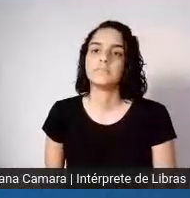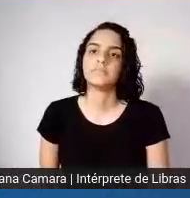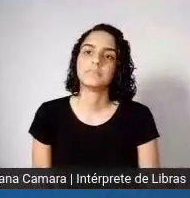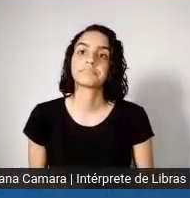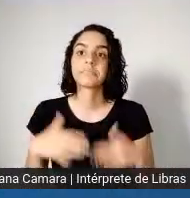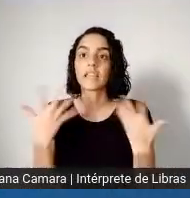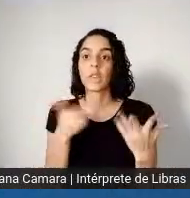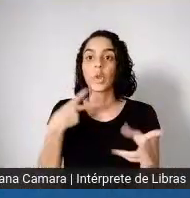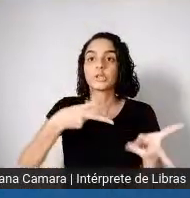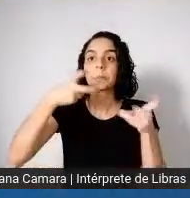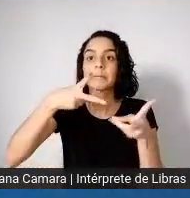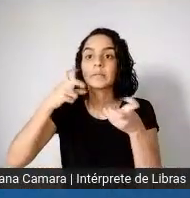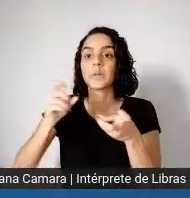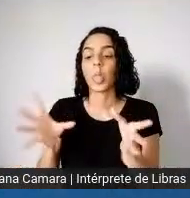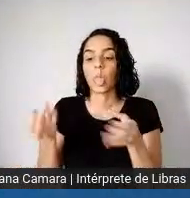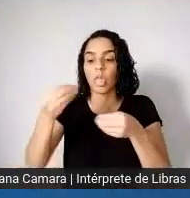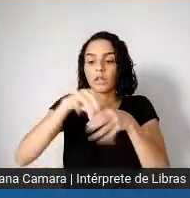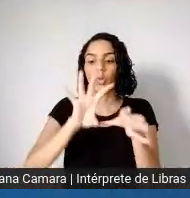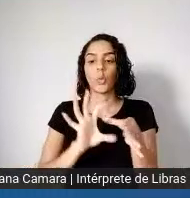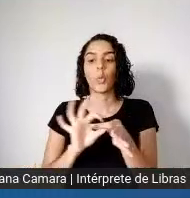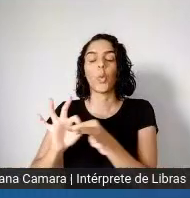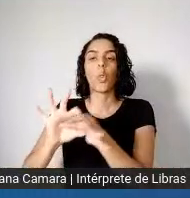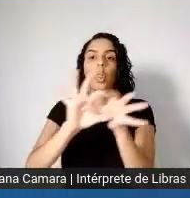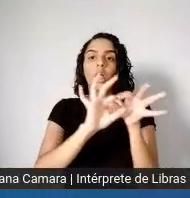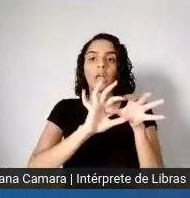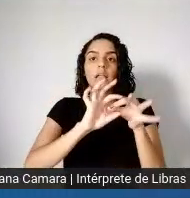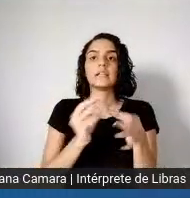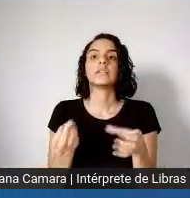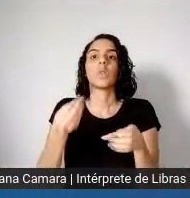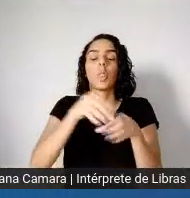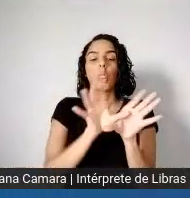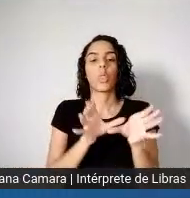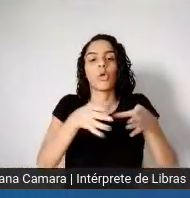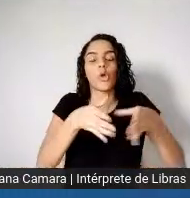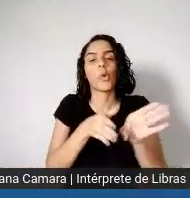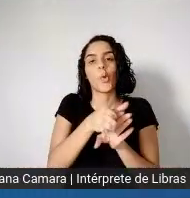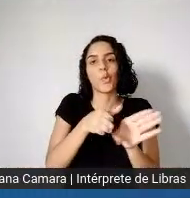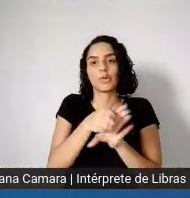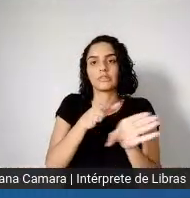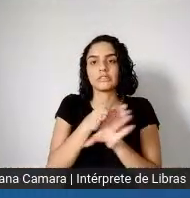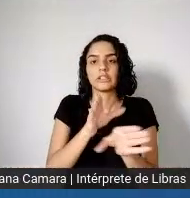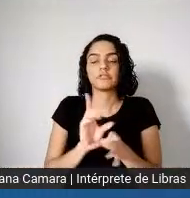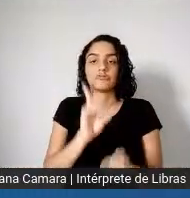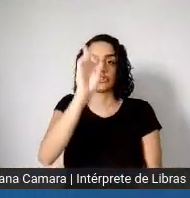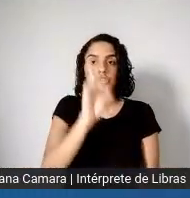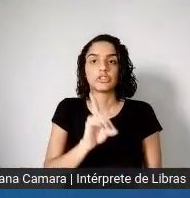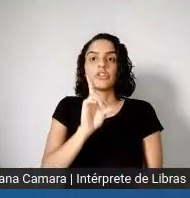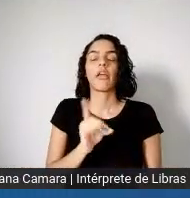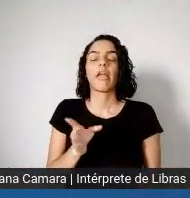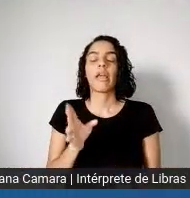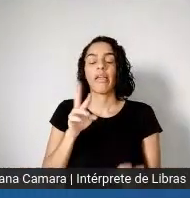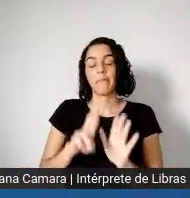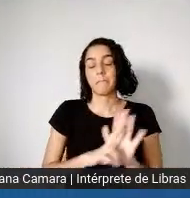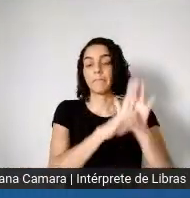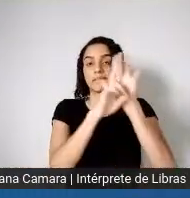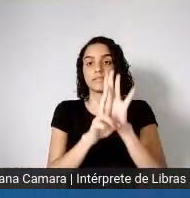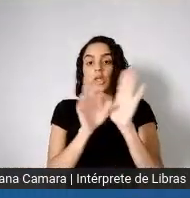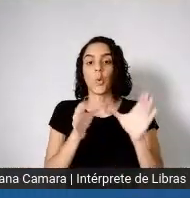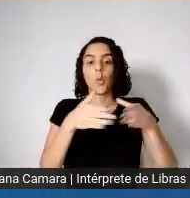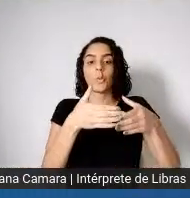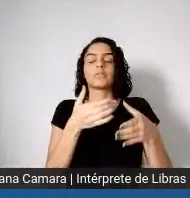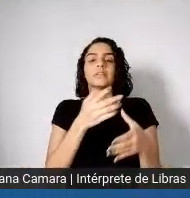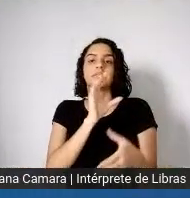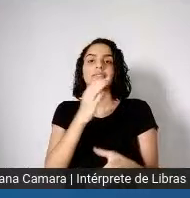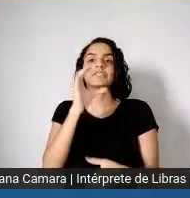a gente vem num contexto, eu tô do conselho diretor do FNDCT representando a comunidade científica, aonde